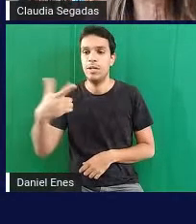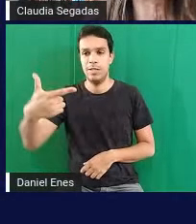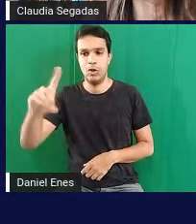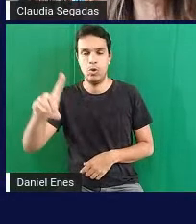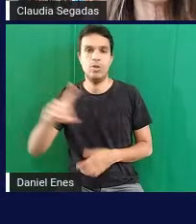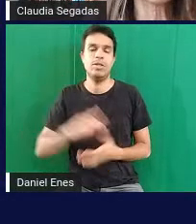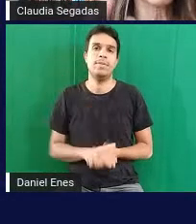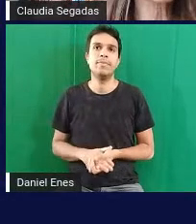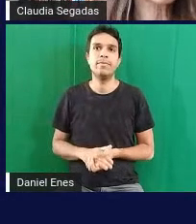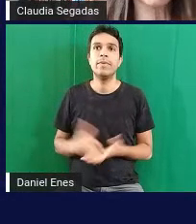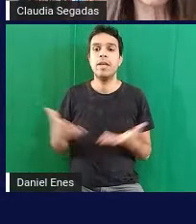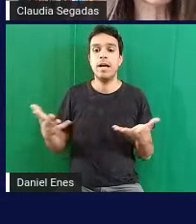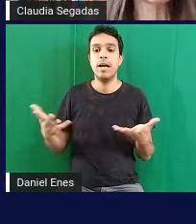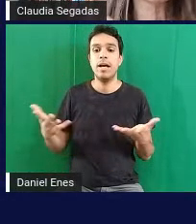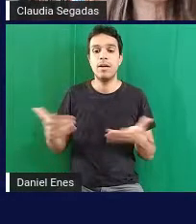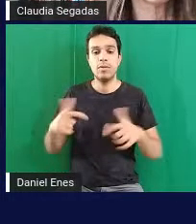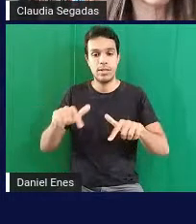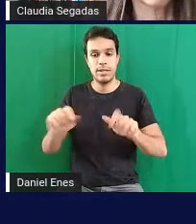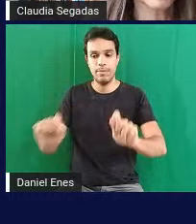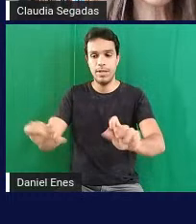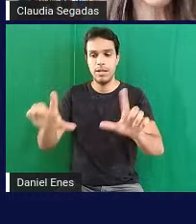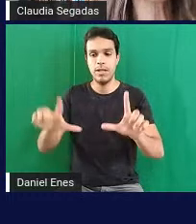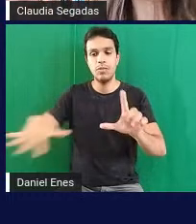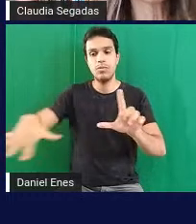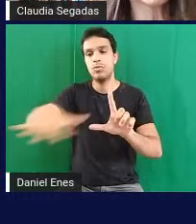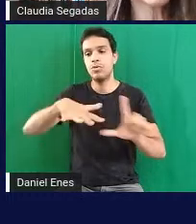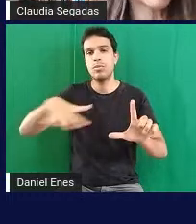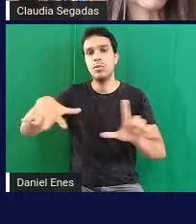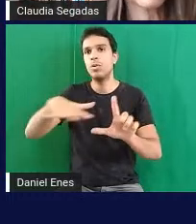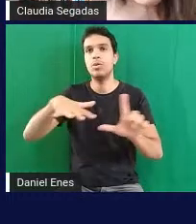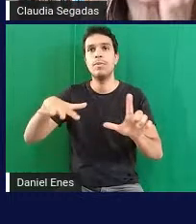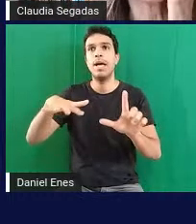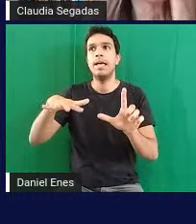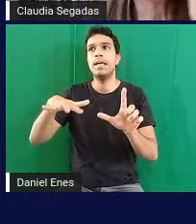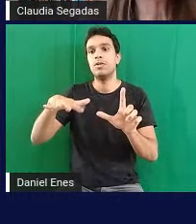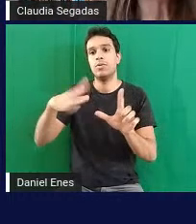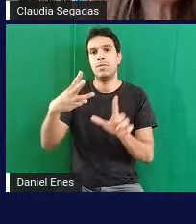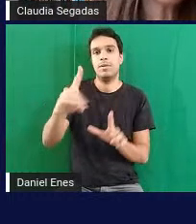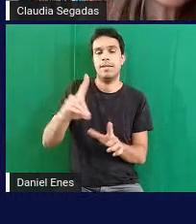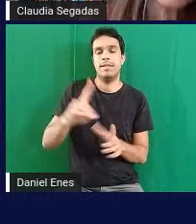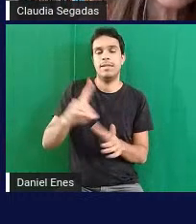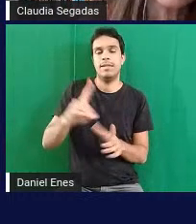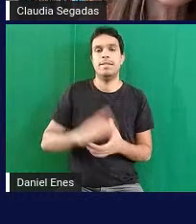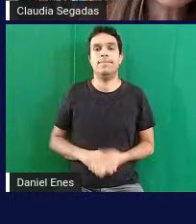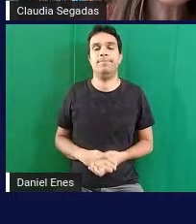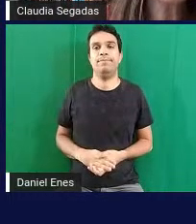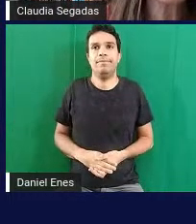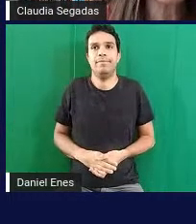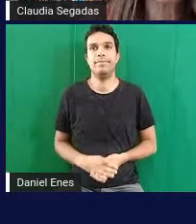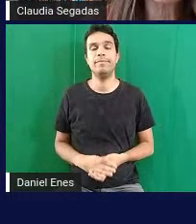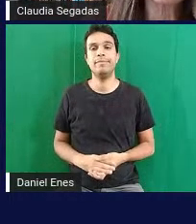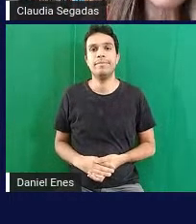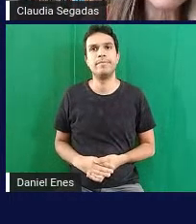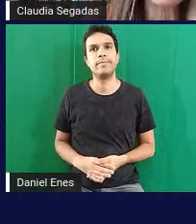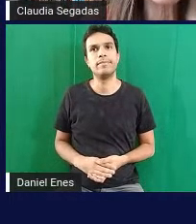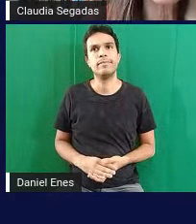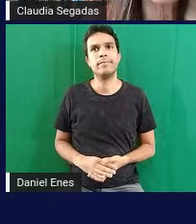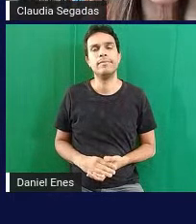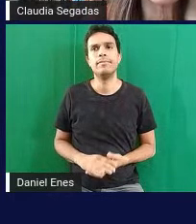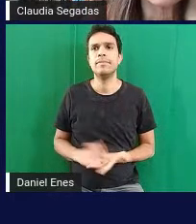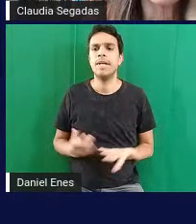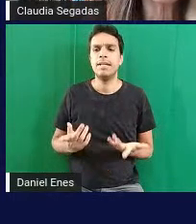somente no espaço no espaço em 3D né então embora não sejam